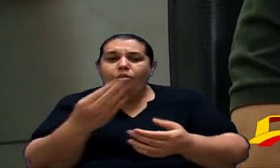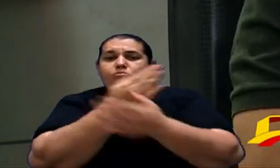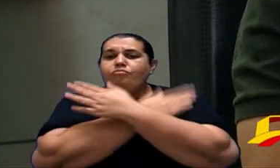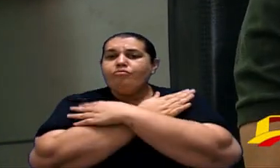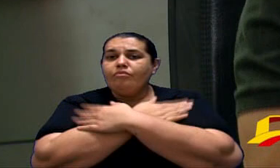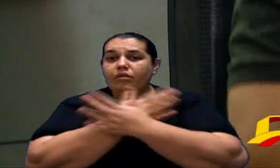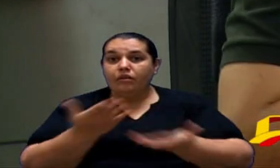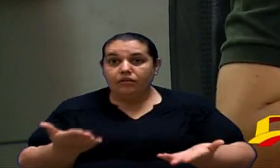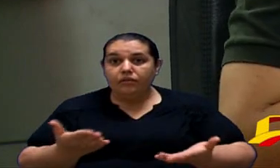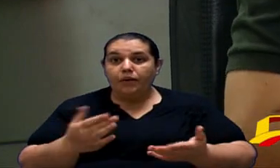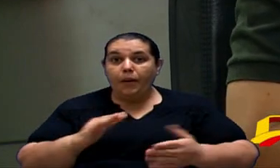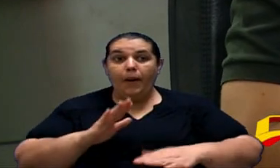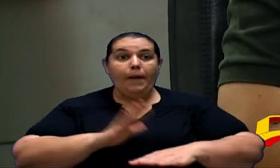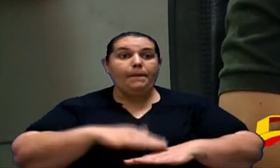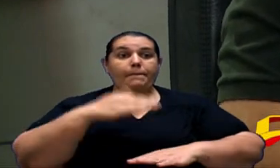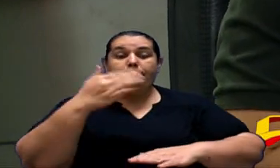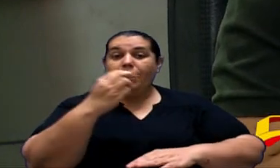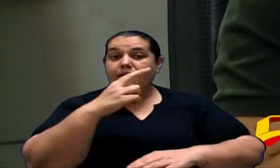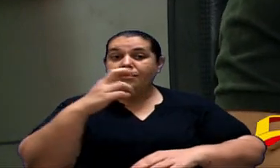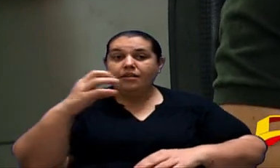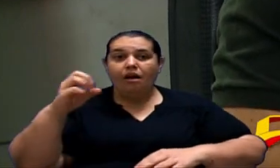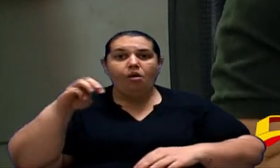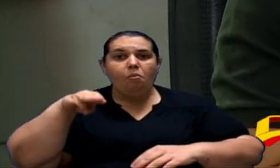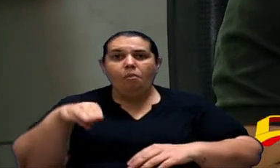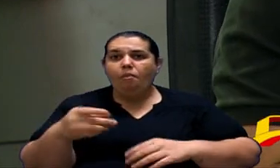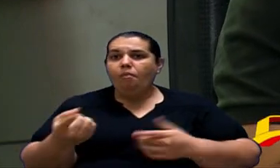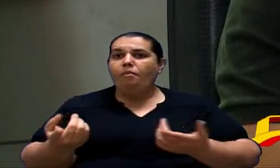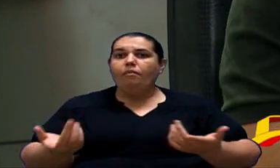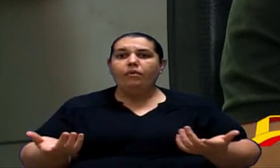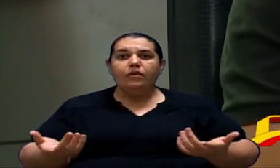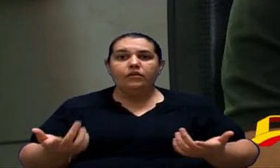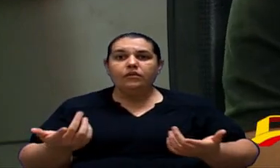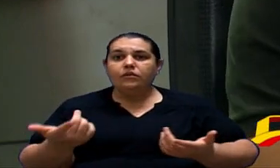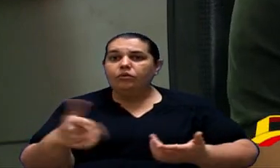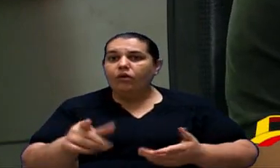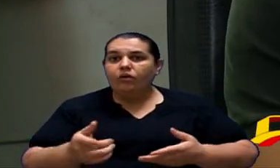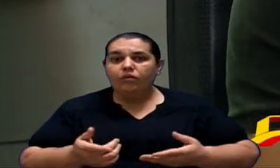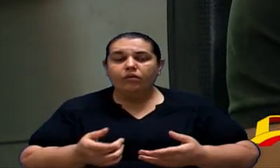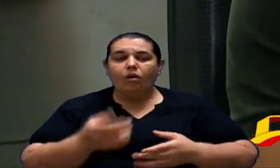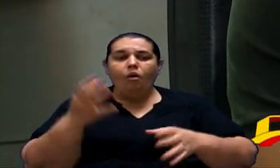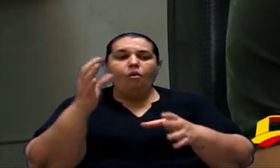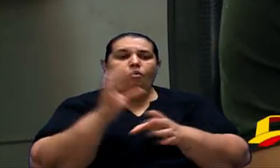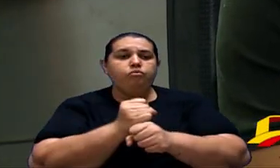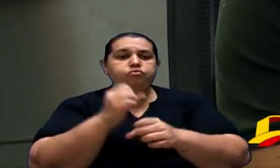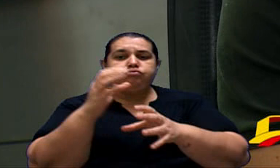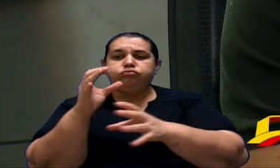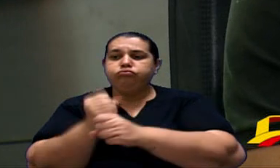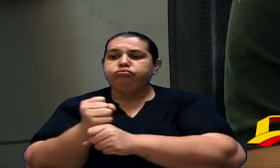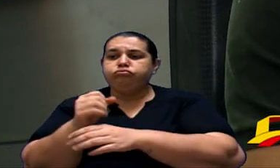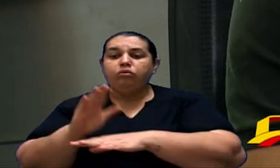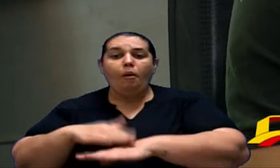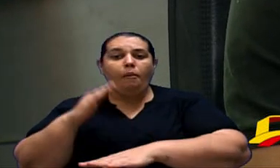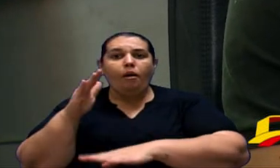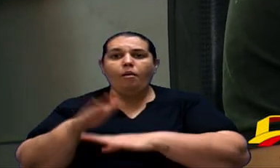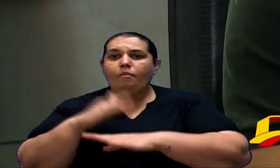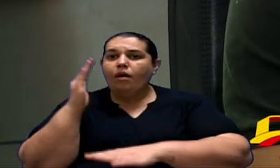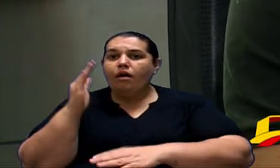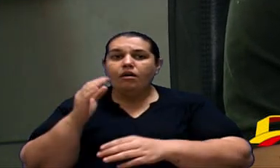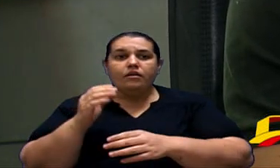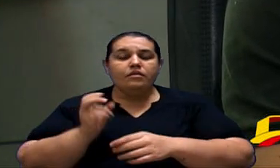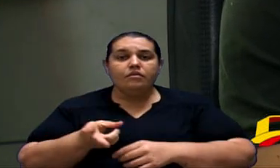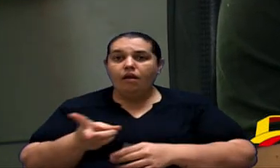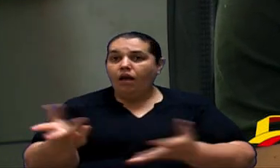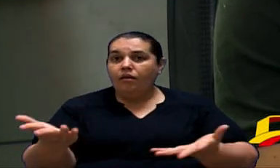outra, mais de 500 mil. A gente está contando isso, mas, com certeza, é mais. Isso é muito